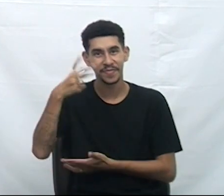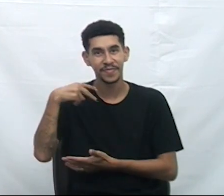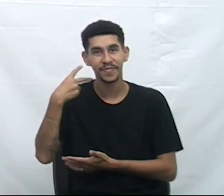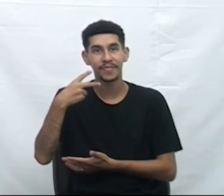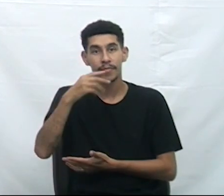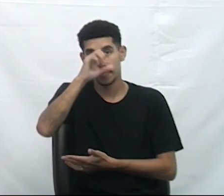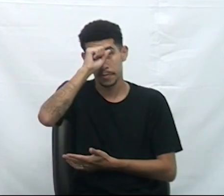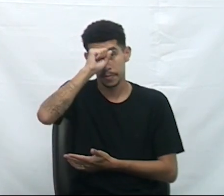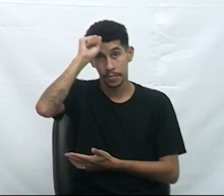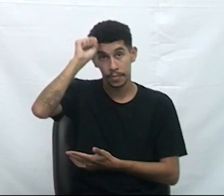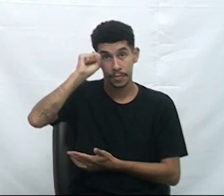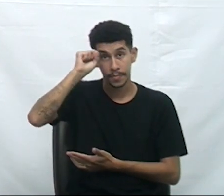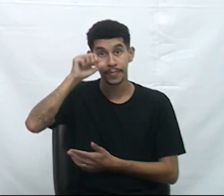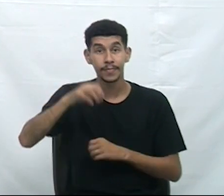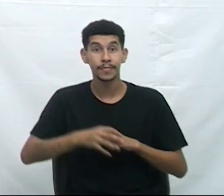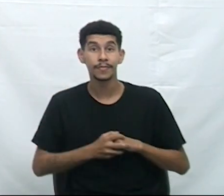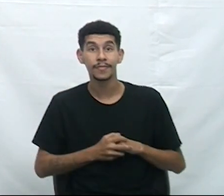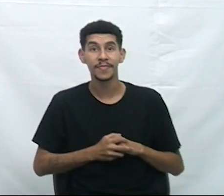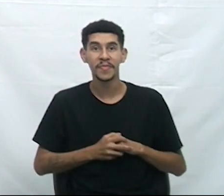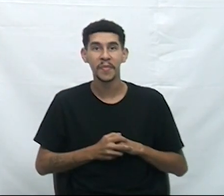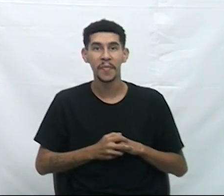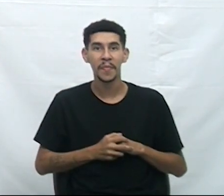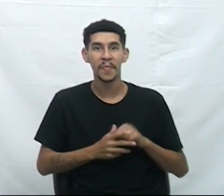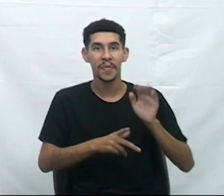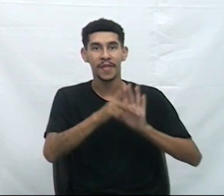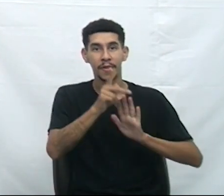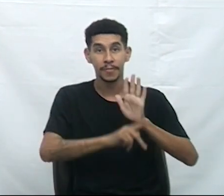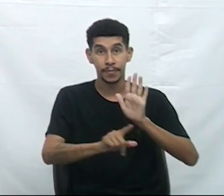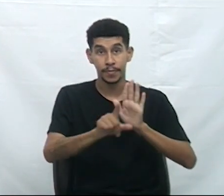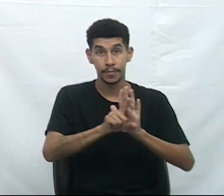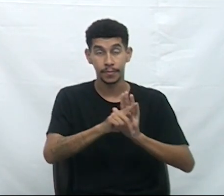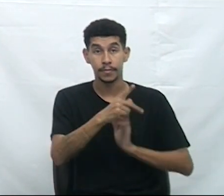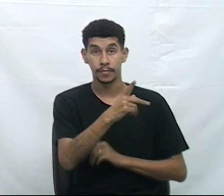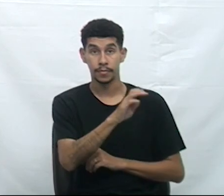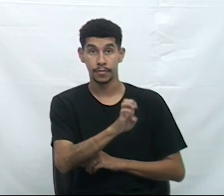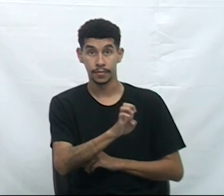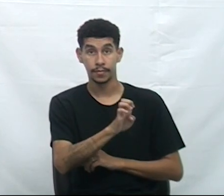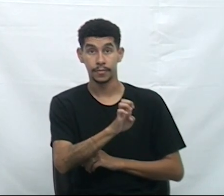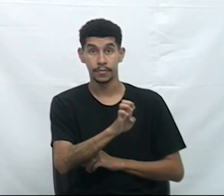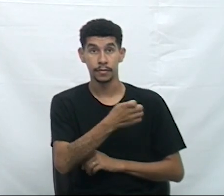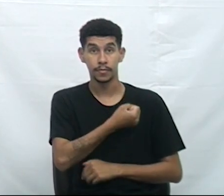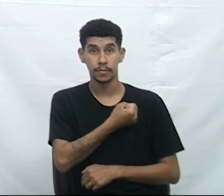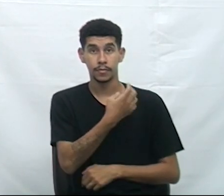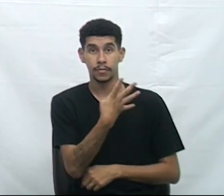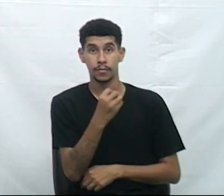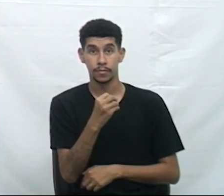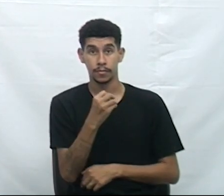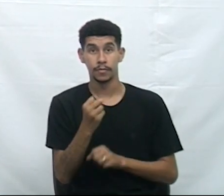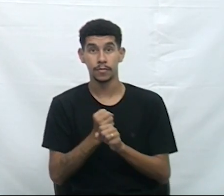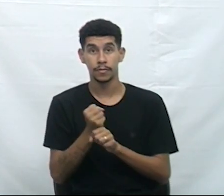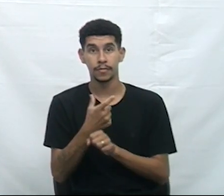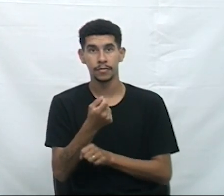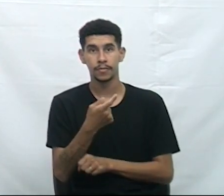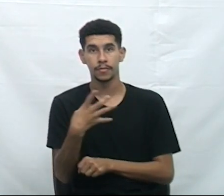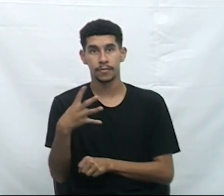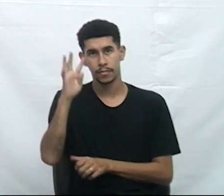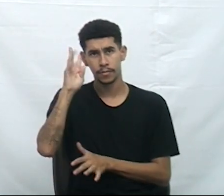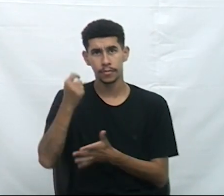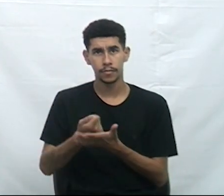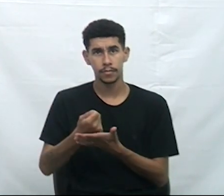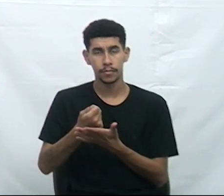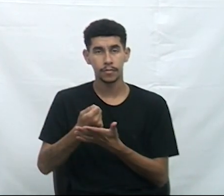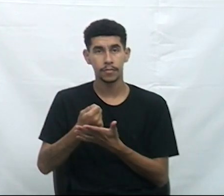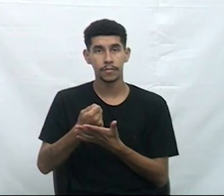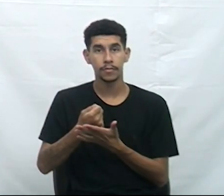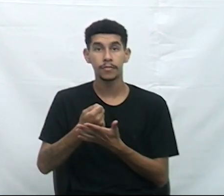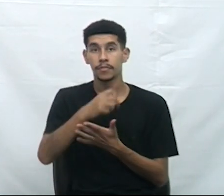Poder Executivo Municipal. Projeto de lei PE 40 de 2024, de autoria do chefe do Poder